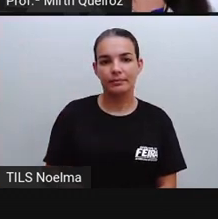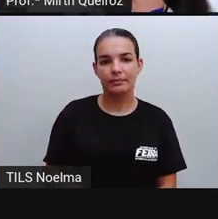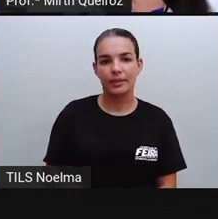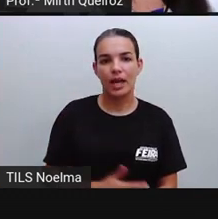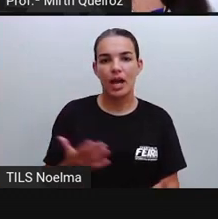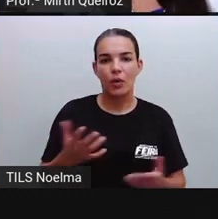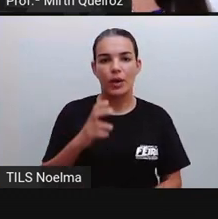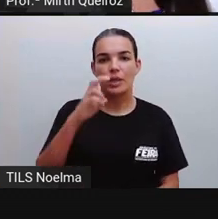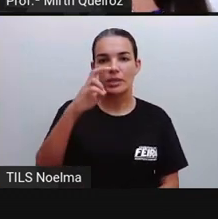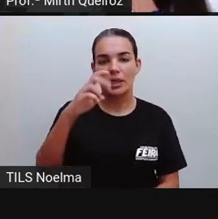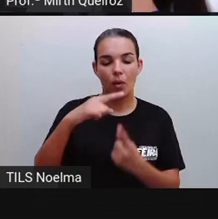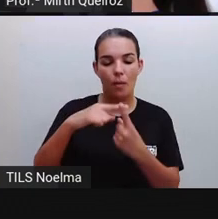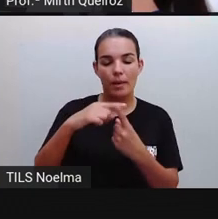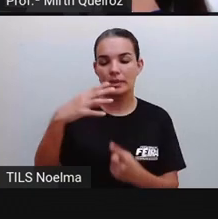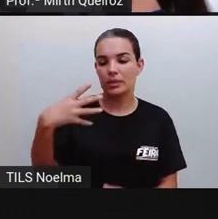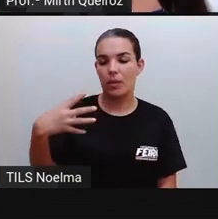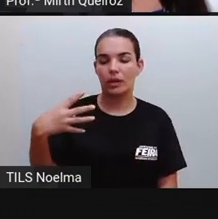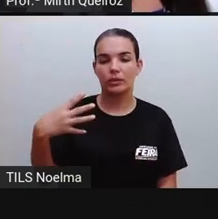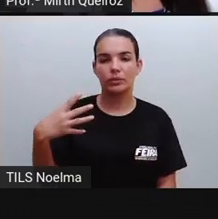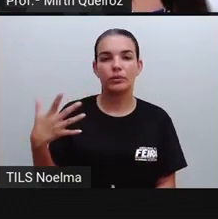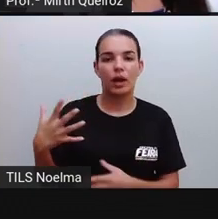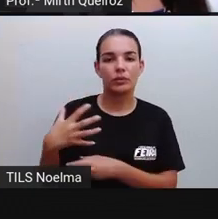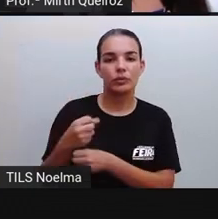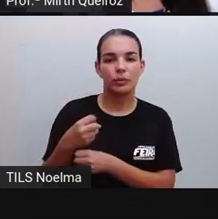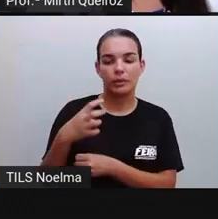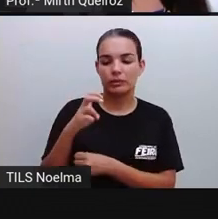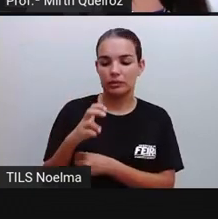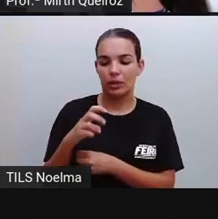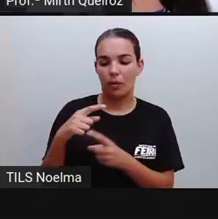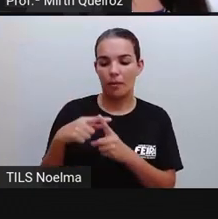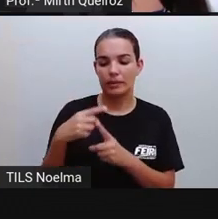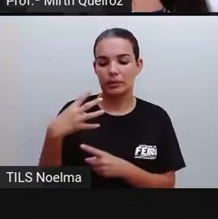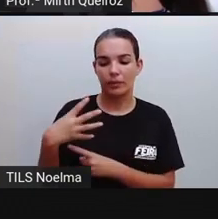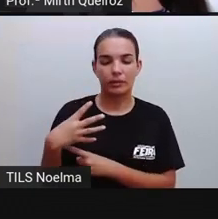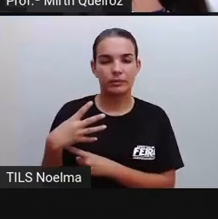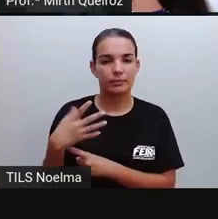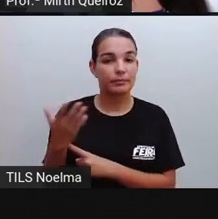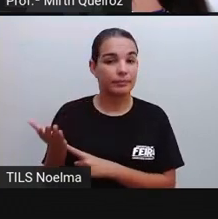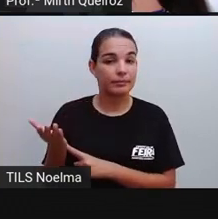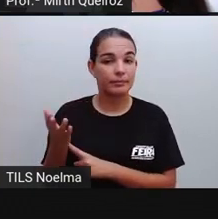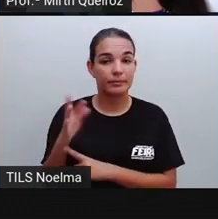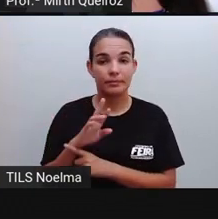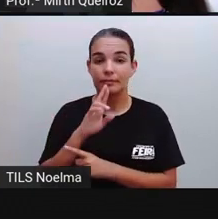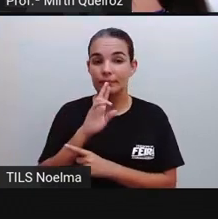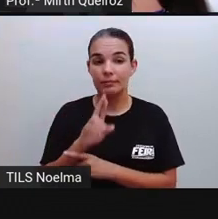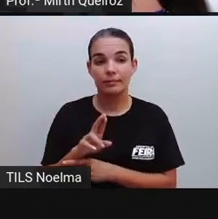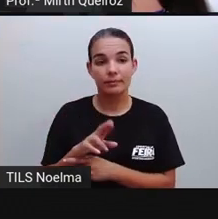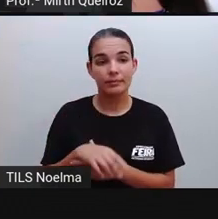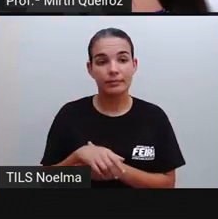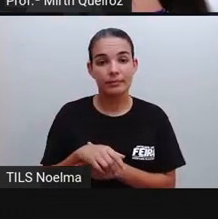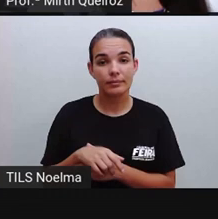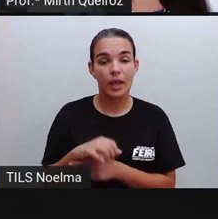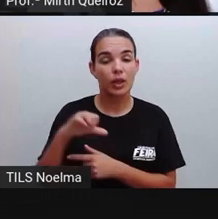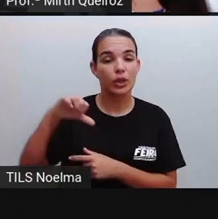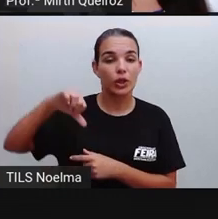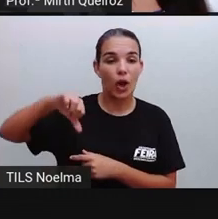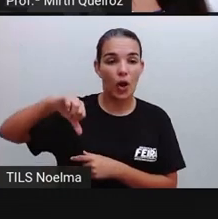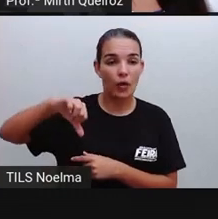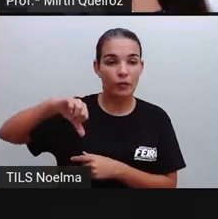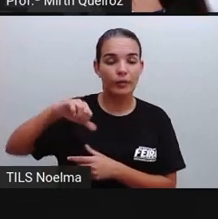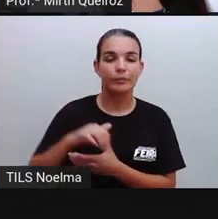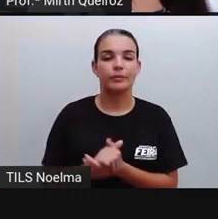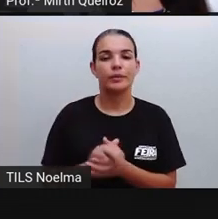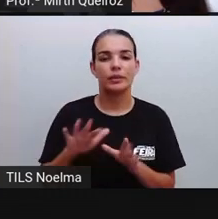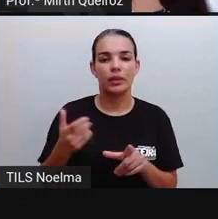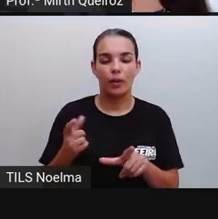5 mais 4. Quanto é 5 mais 4? Respondam aí para mim. 9.